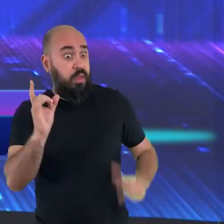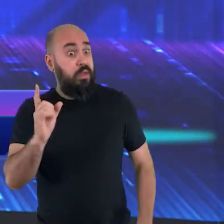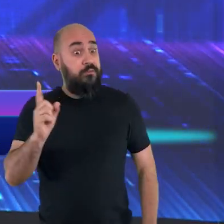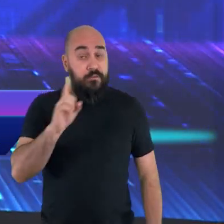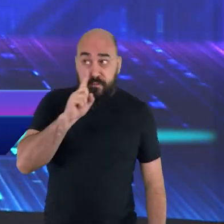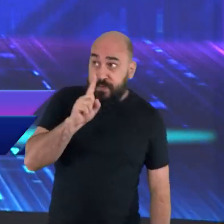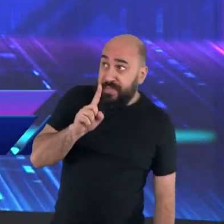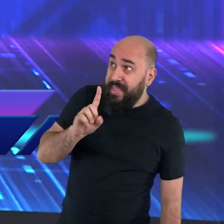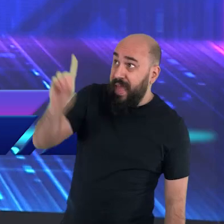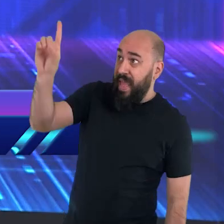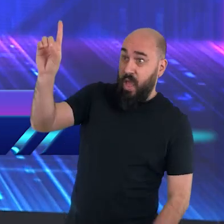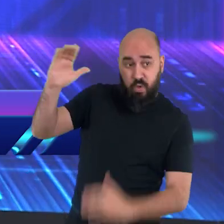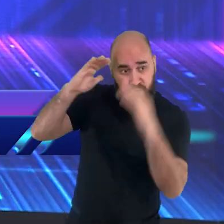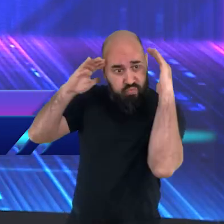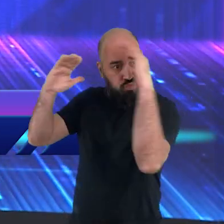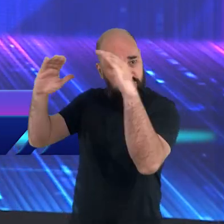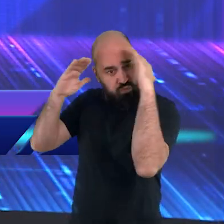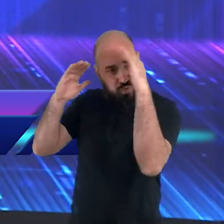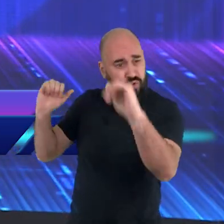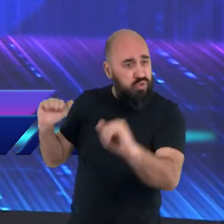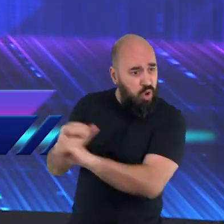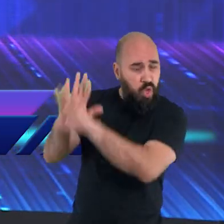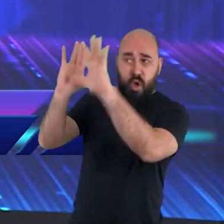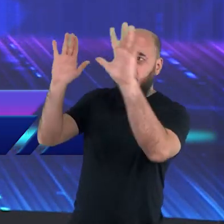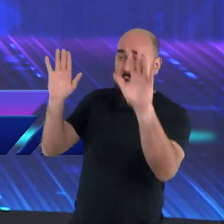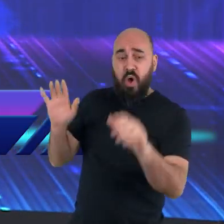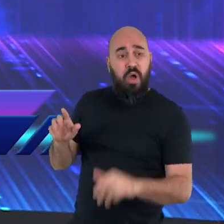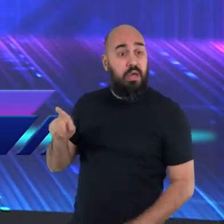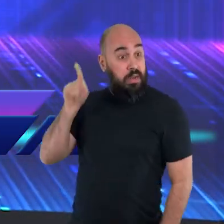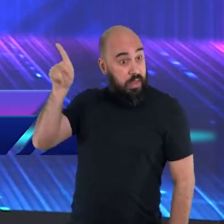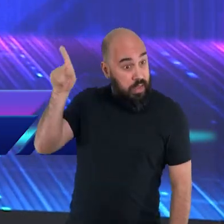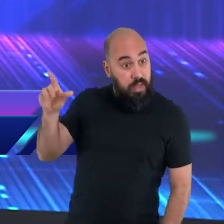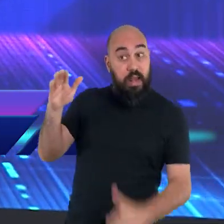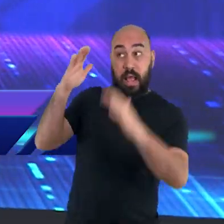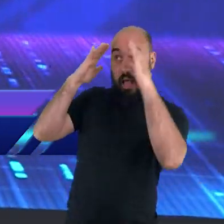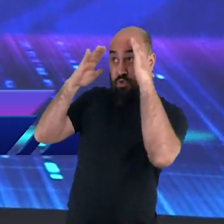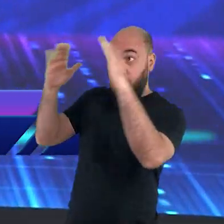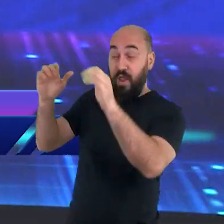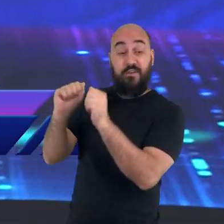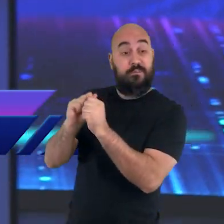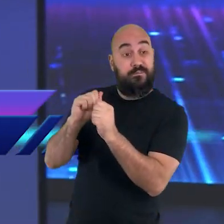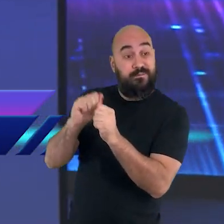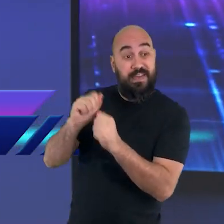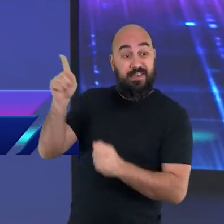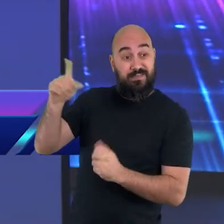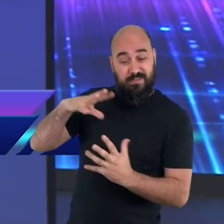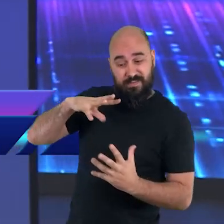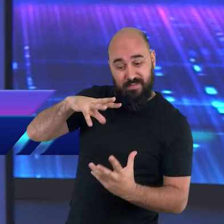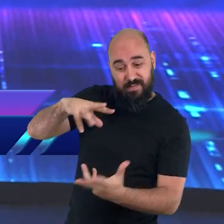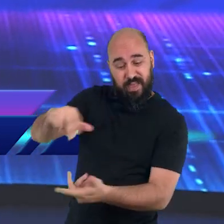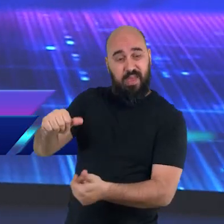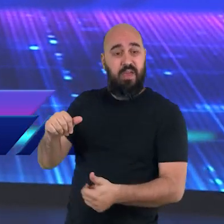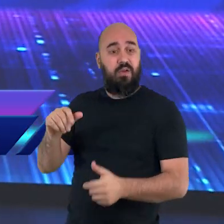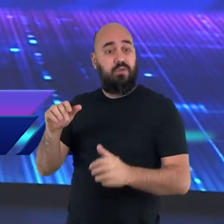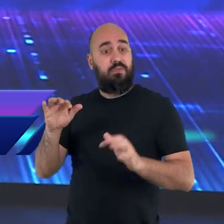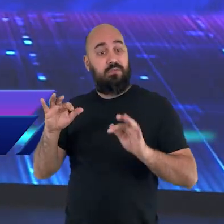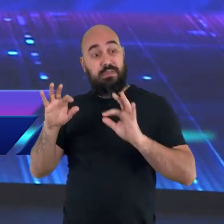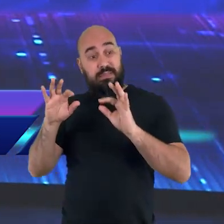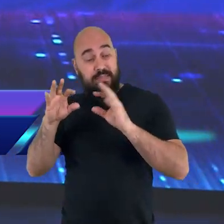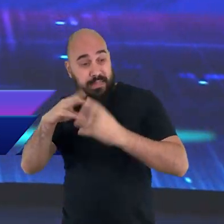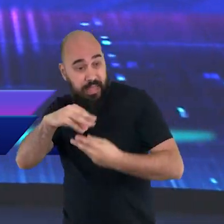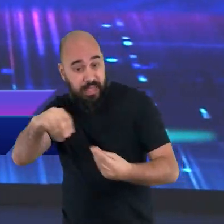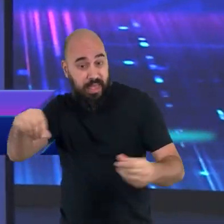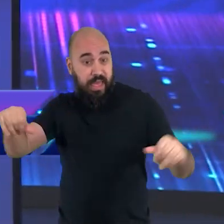adorai aquele que fez o céu e a terra e o mar e as fontes das águas. Vejam que interessante.